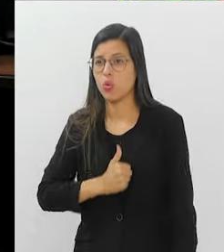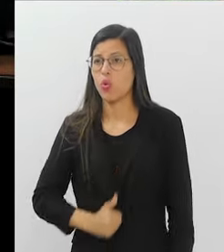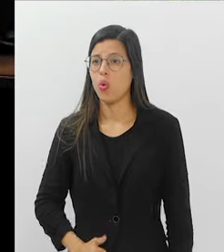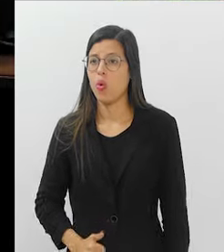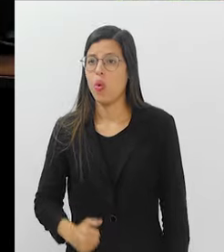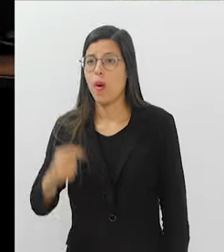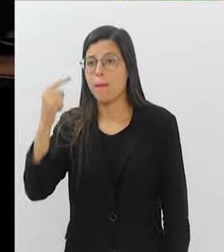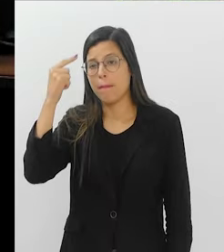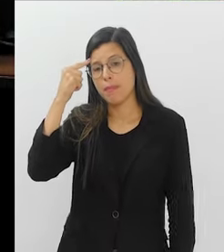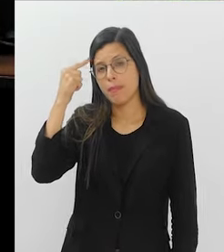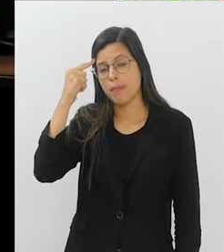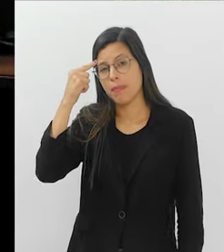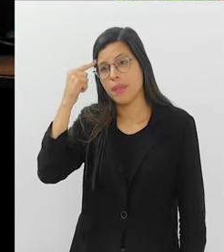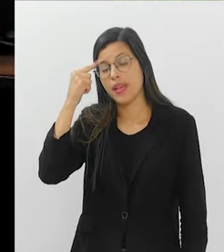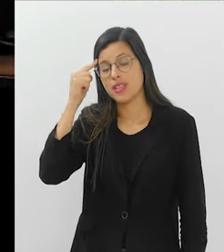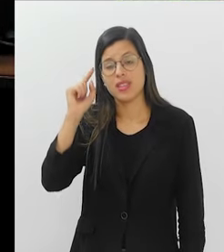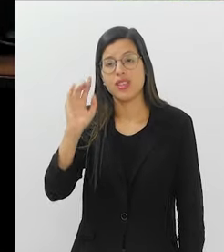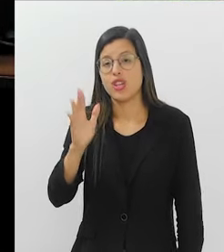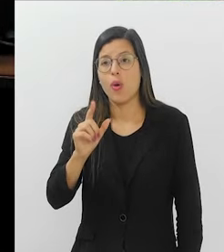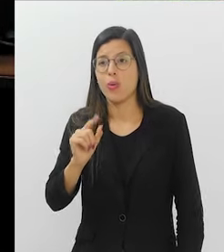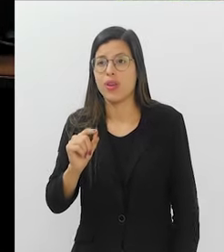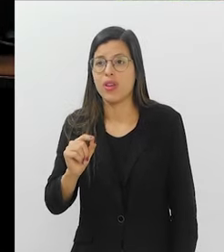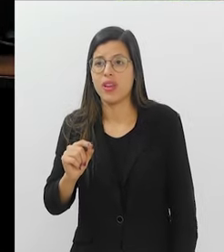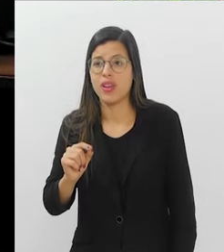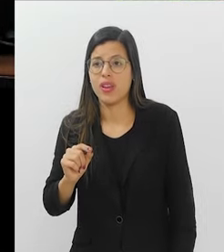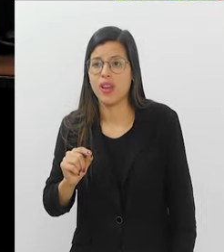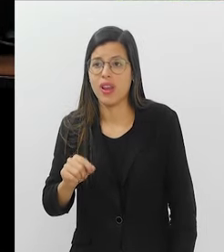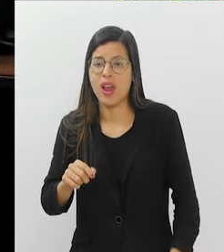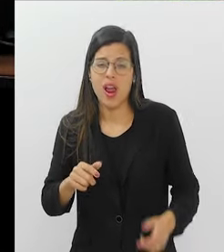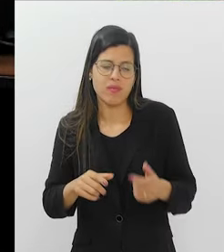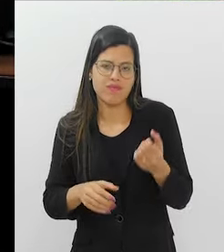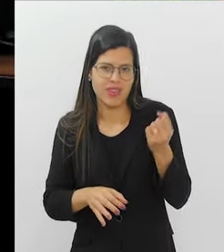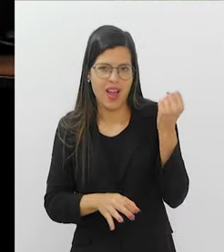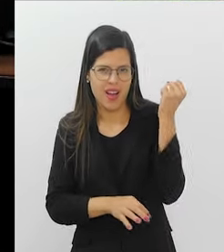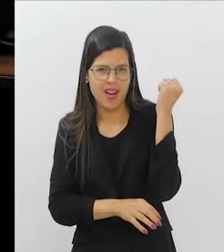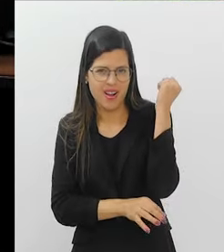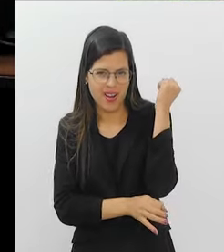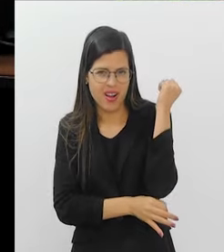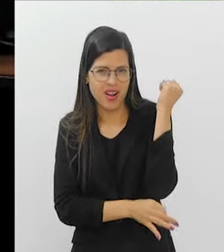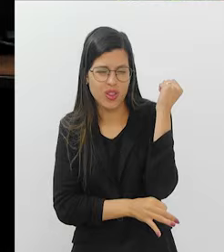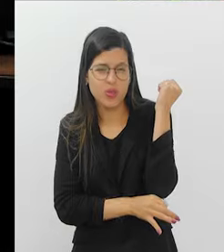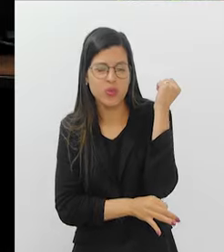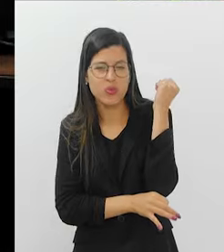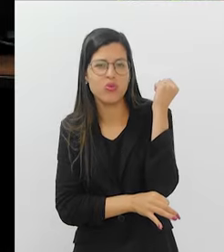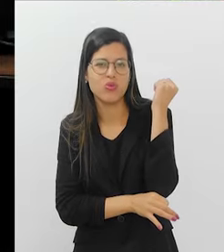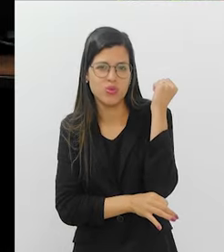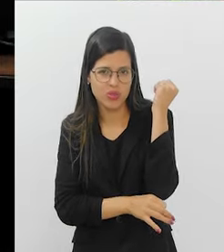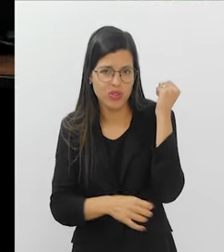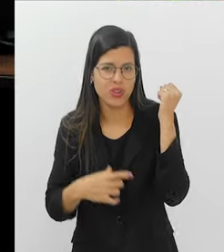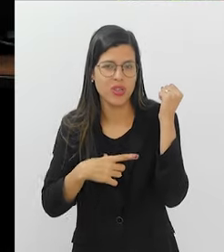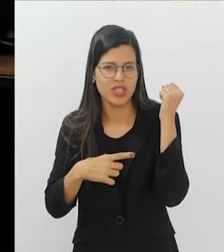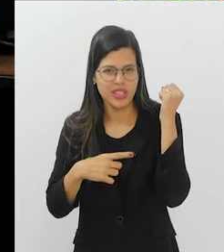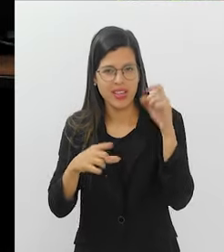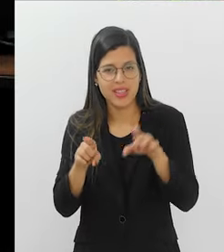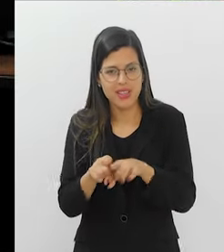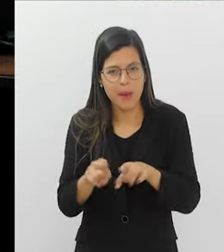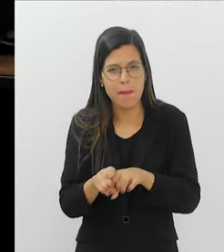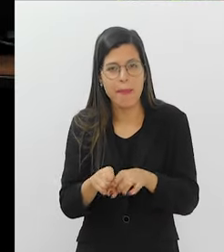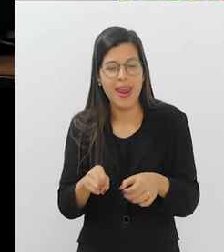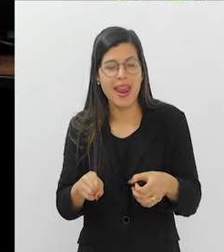pensar ou no trato digestivo baixo ou canal anal e anos, né? Onde nós temos as